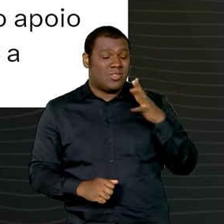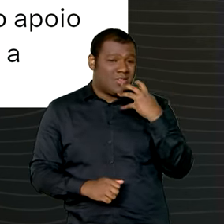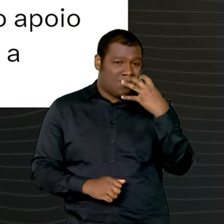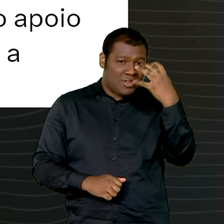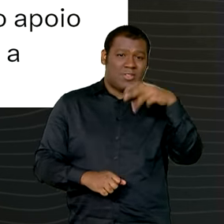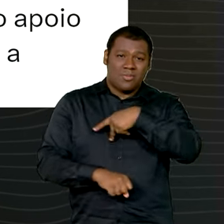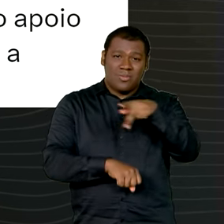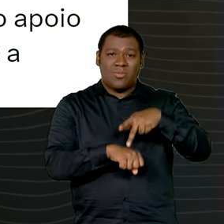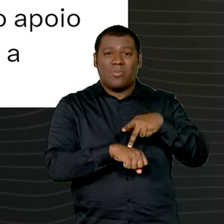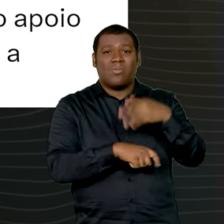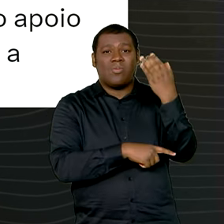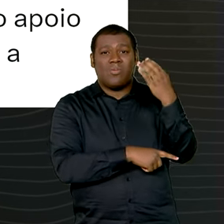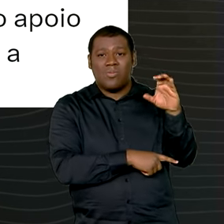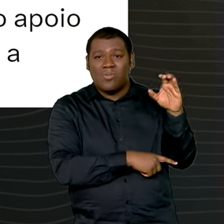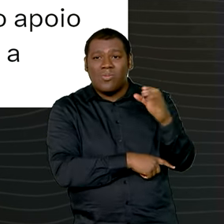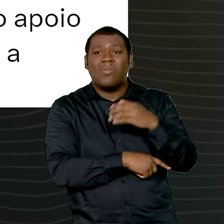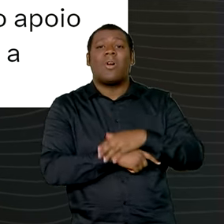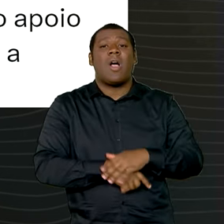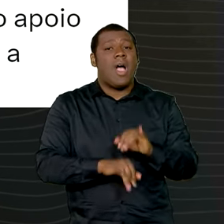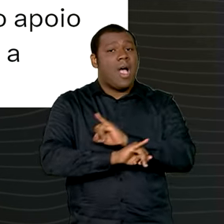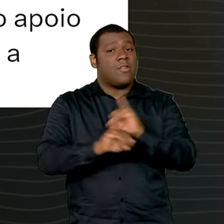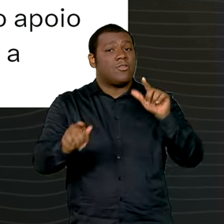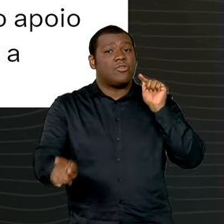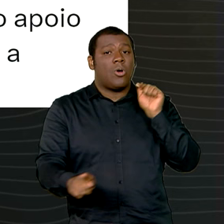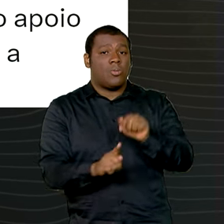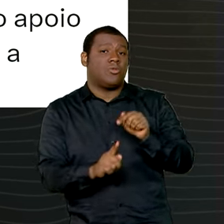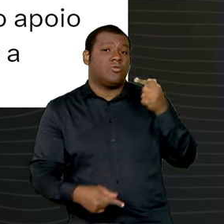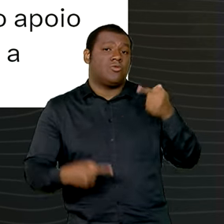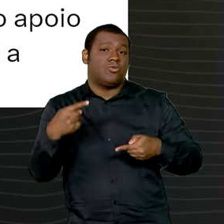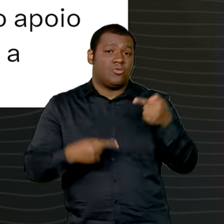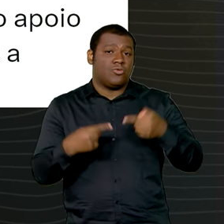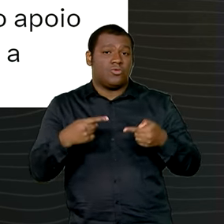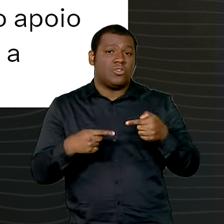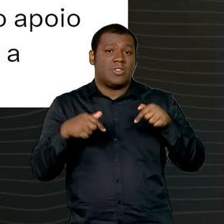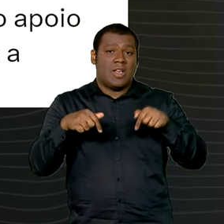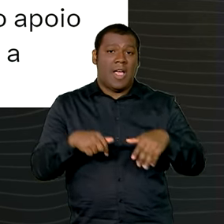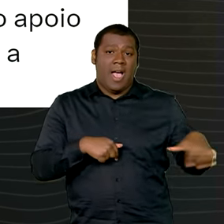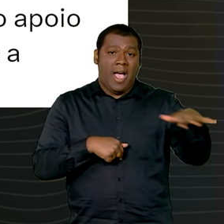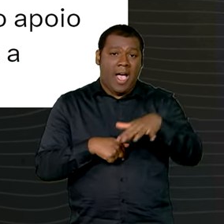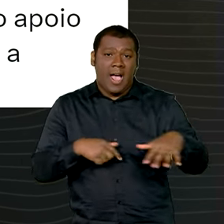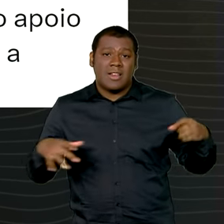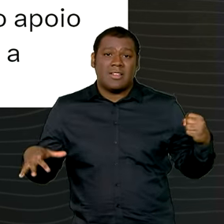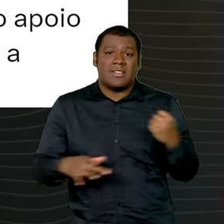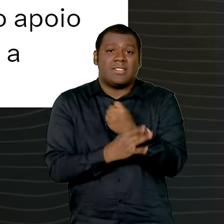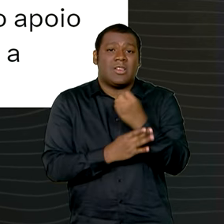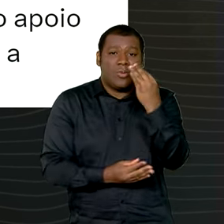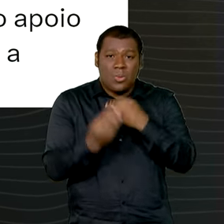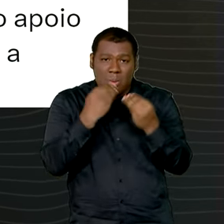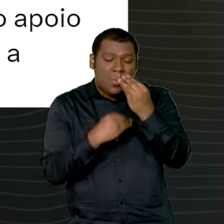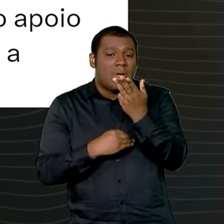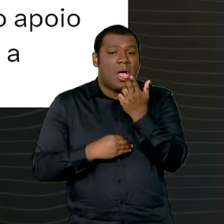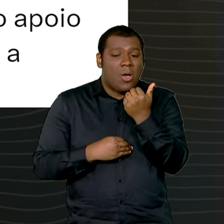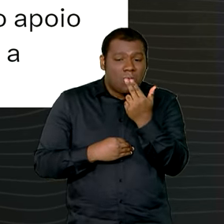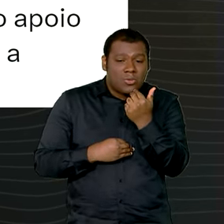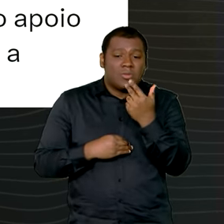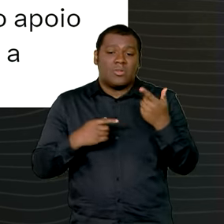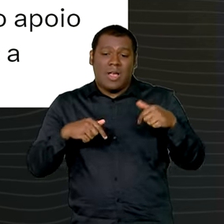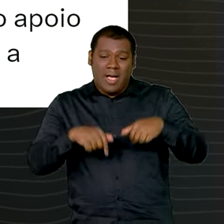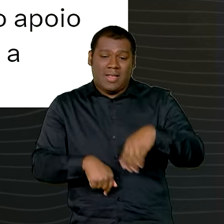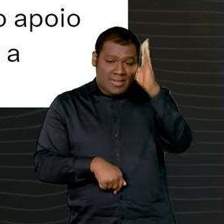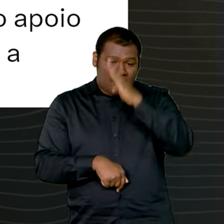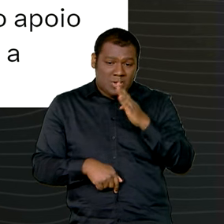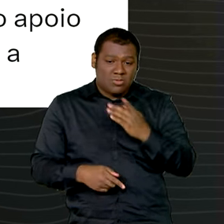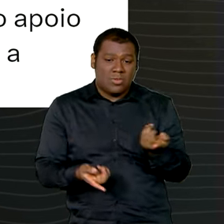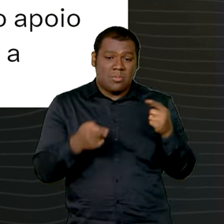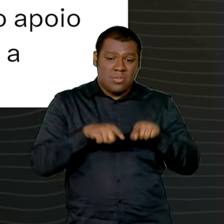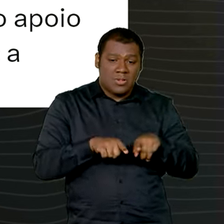Dias postou que seu objetivo é discutir uma cooperação na área de segurança alimentar e nutricional entre os dois países